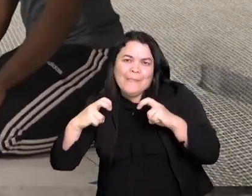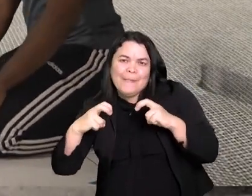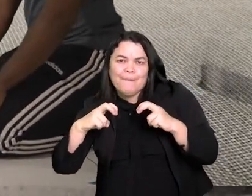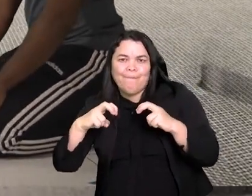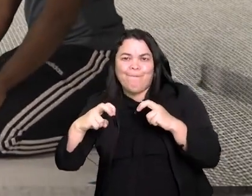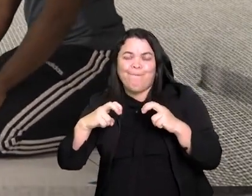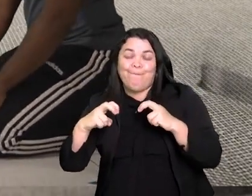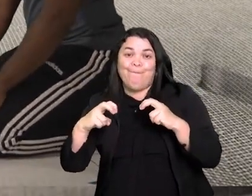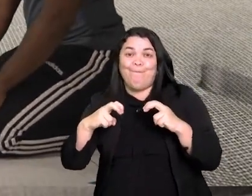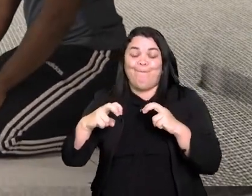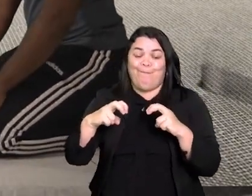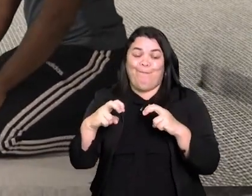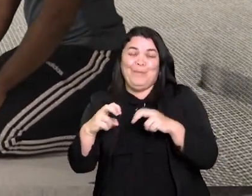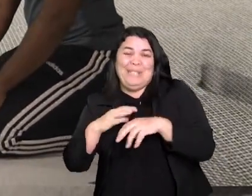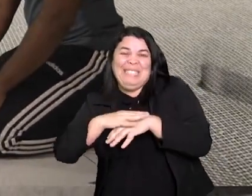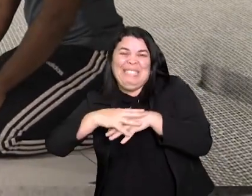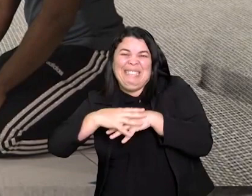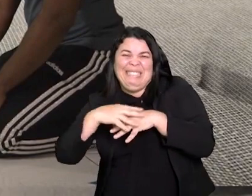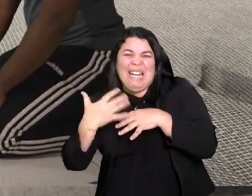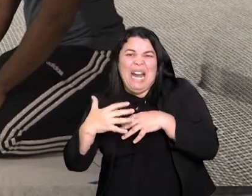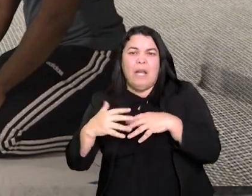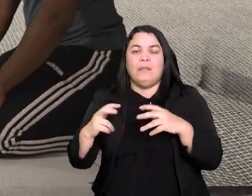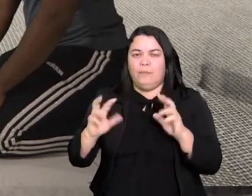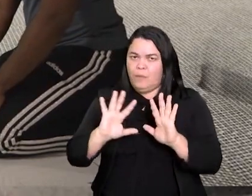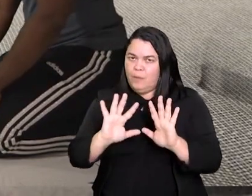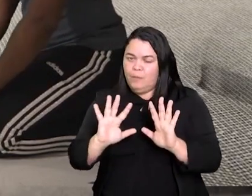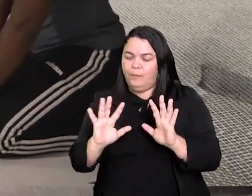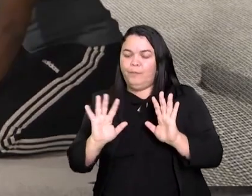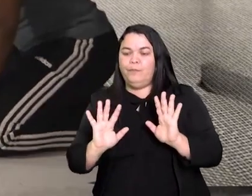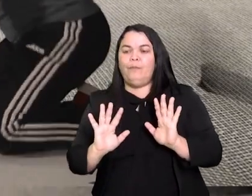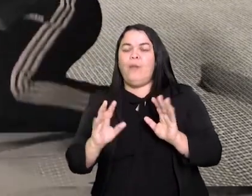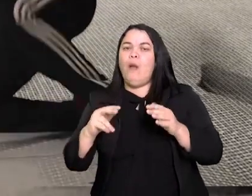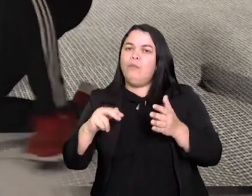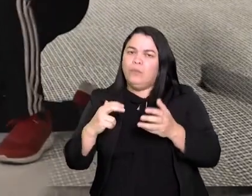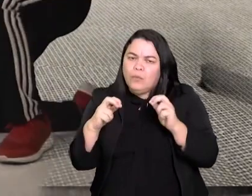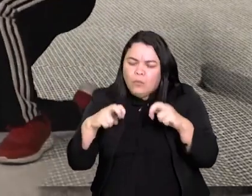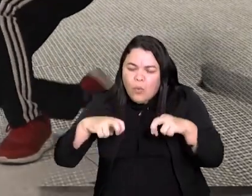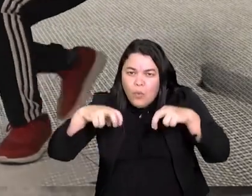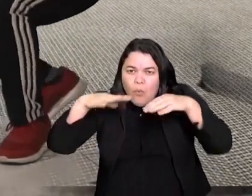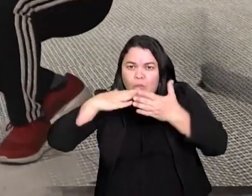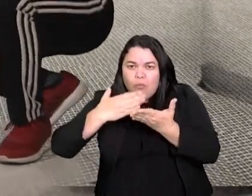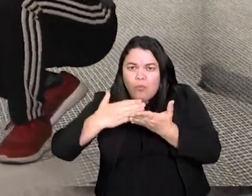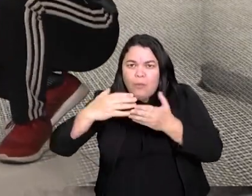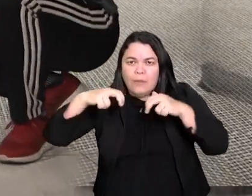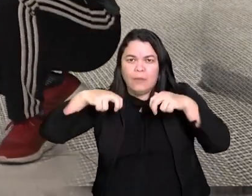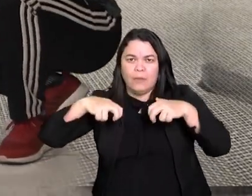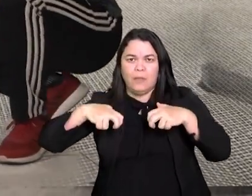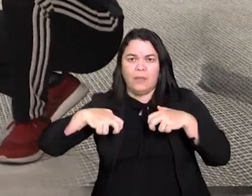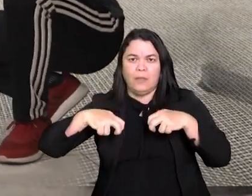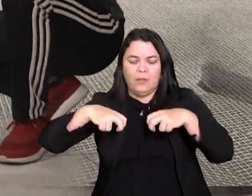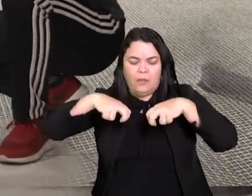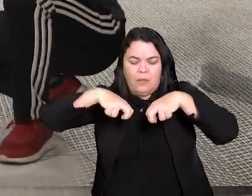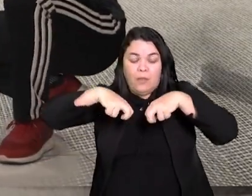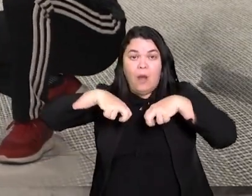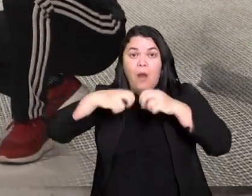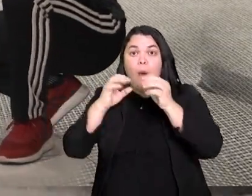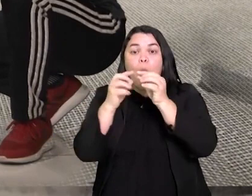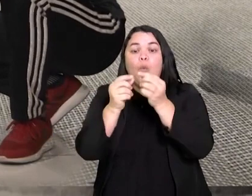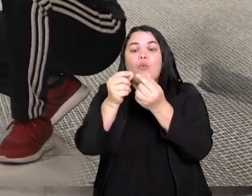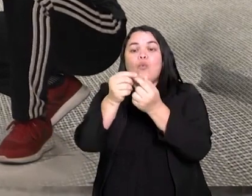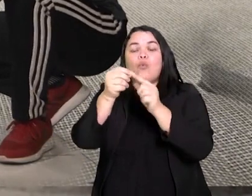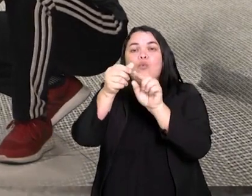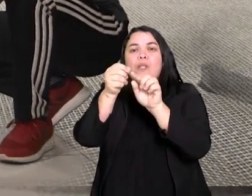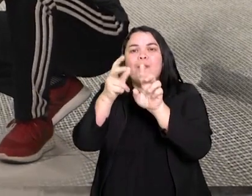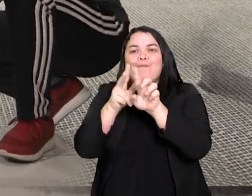e a gente pode acabar até se machucando. Então a gente vai começar agachados é importante estar com as unhas